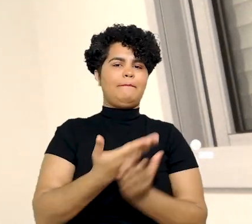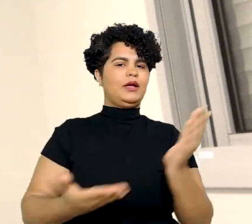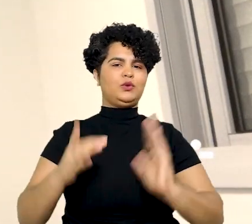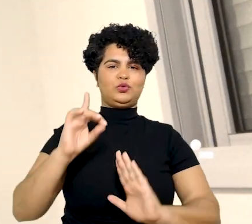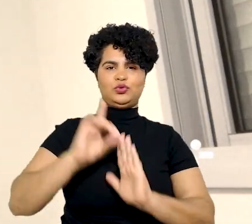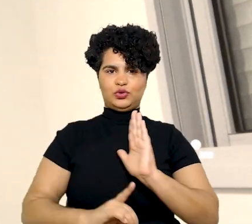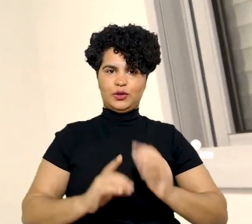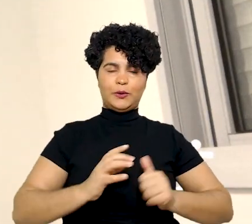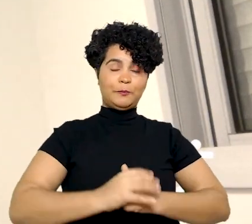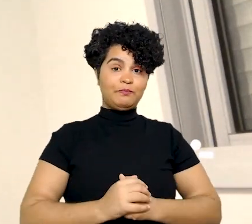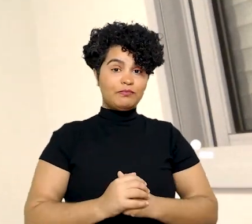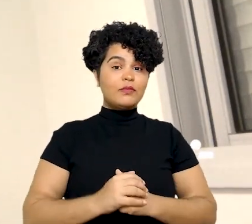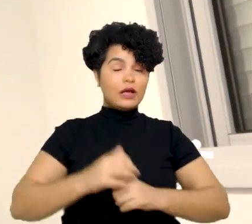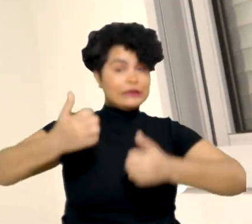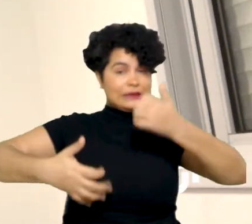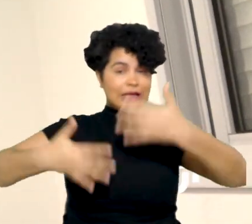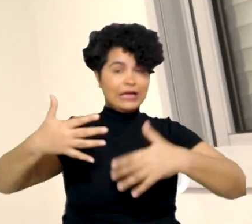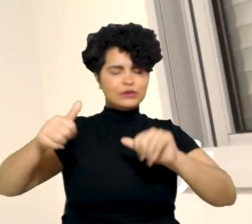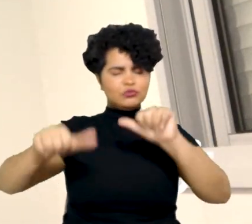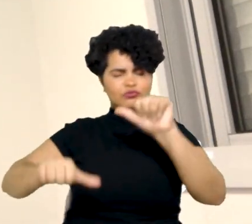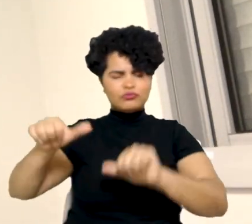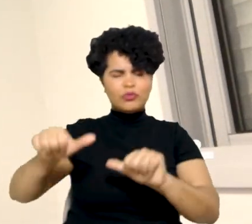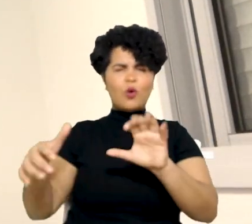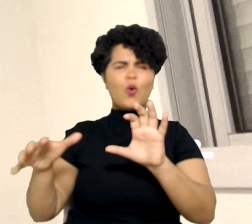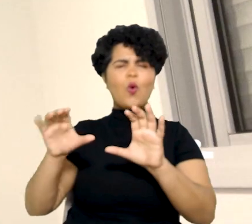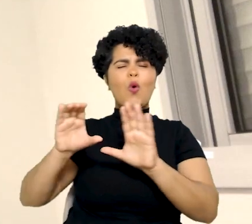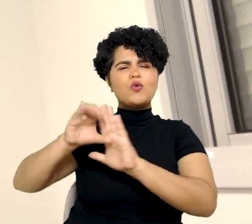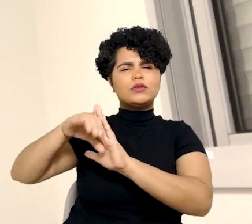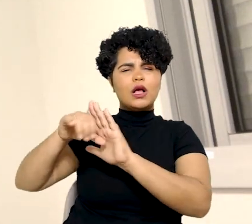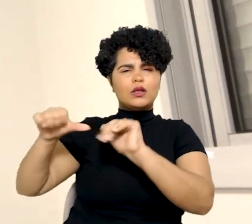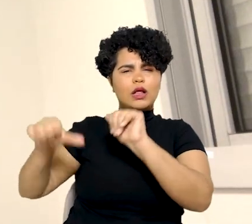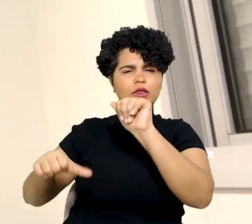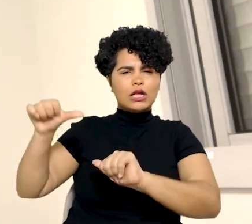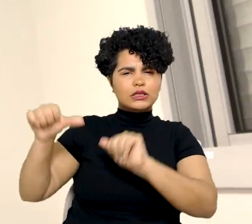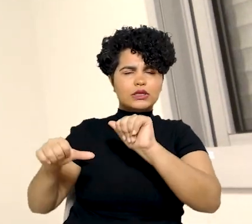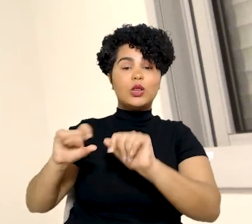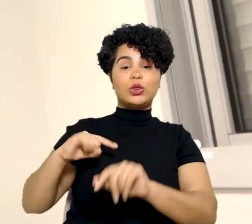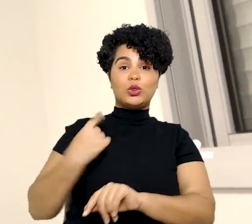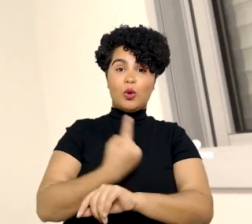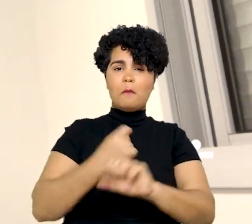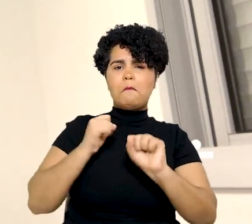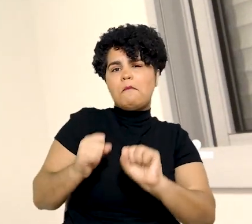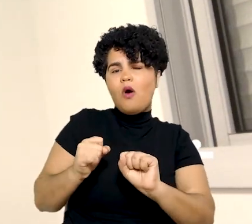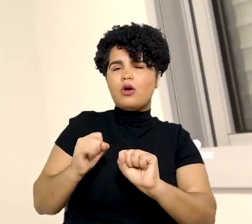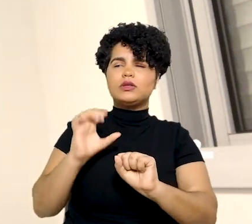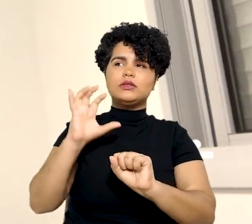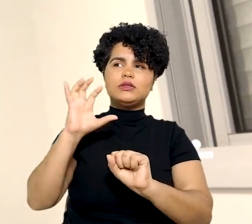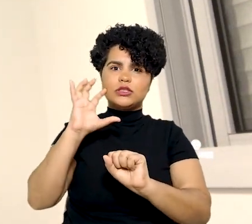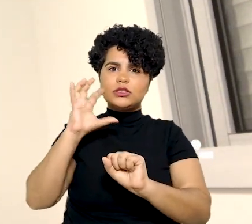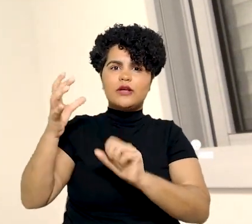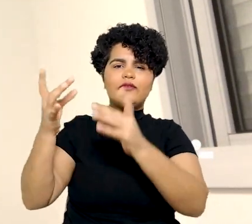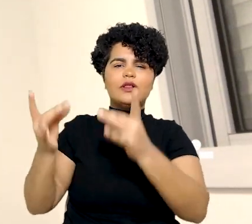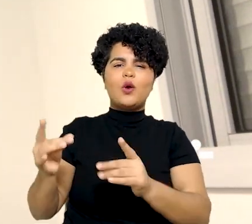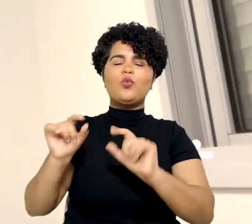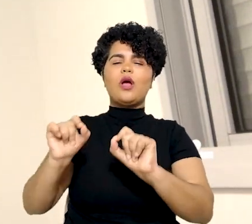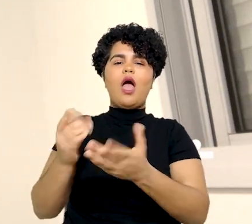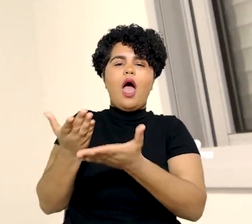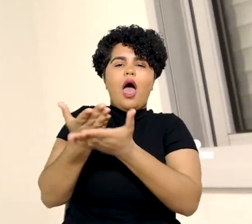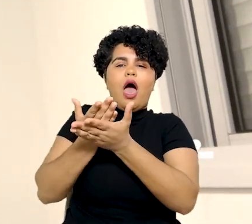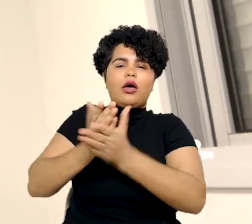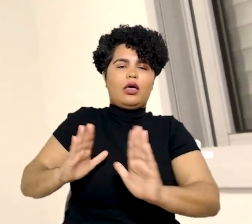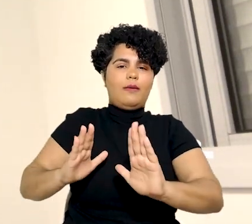exercido num prazo legal. Trazendo esse conceito para dentro da prescrição intercorrente, ou associando esses conceitos, nós podemos